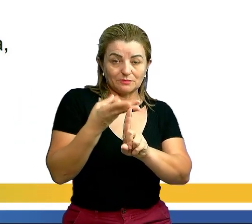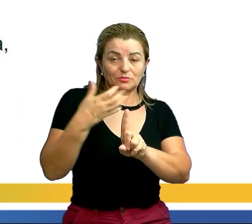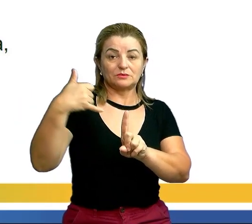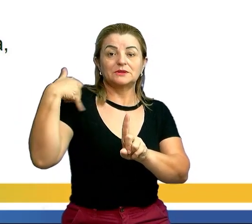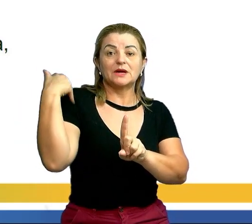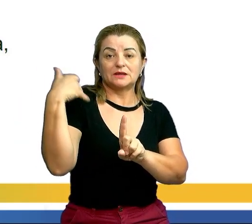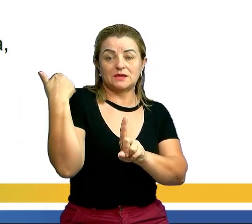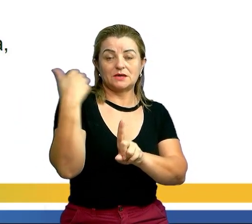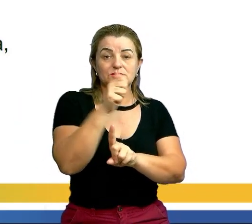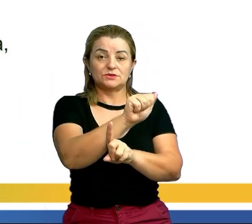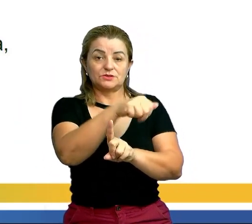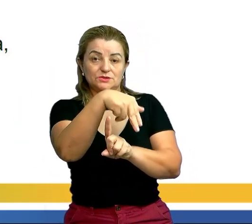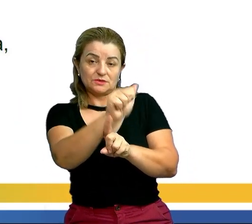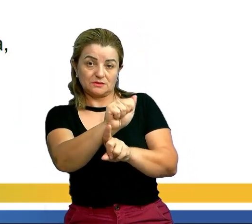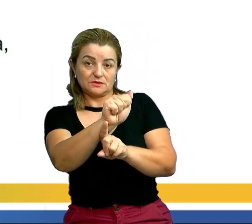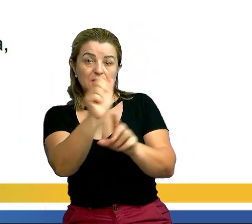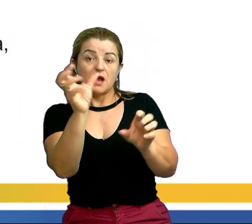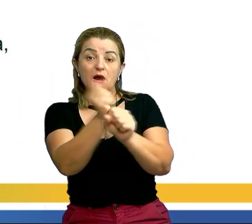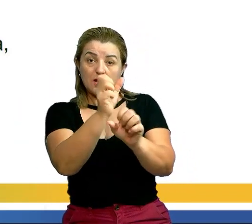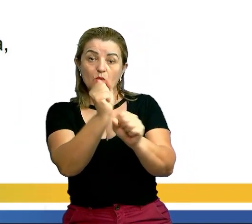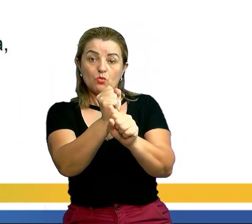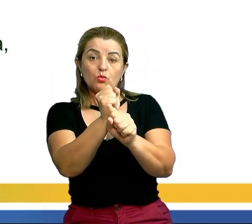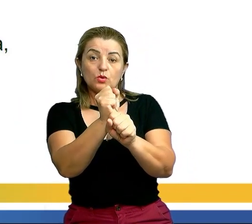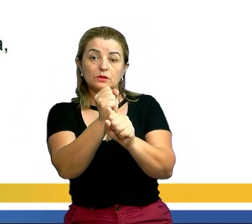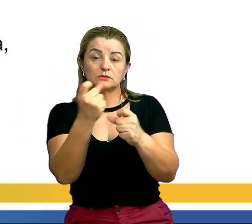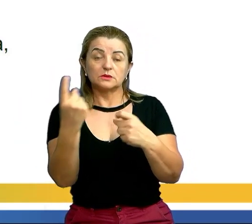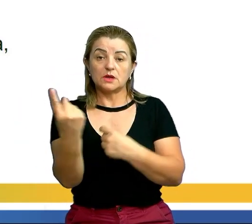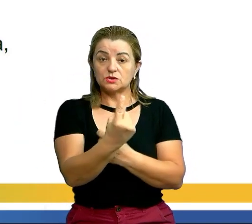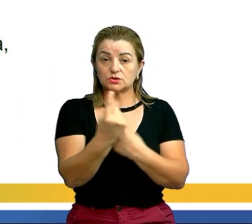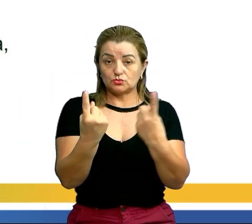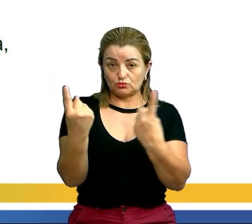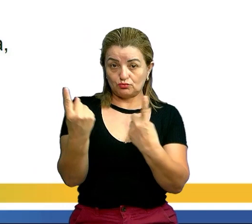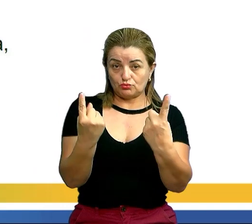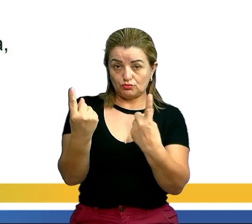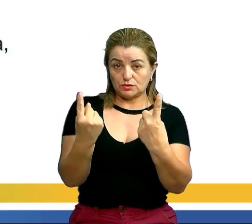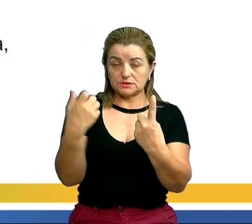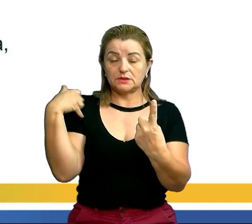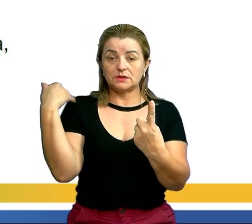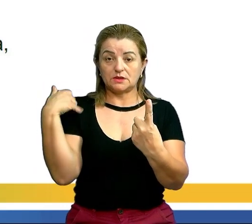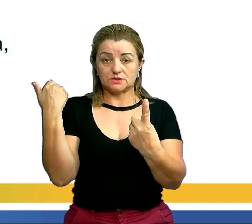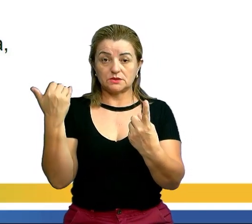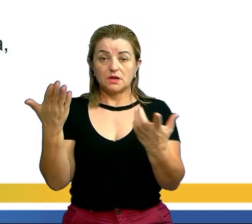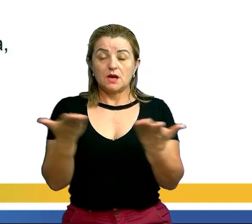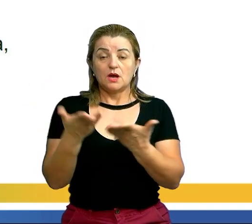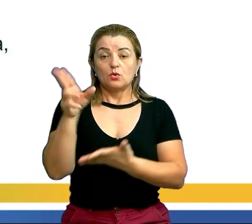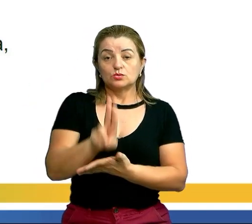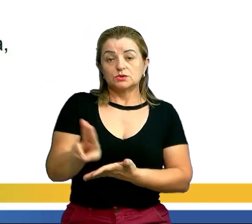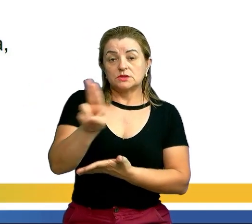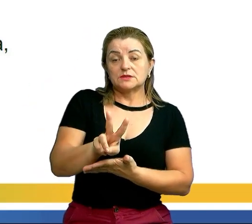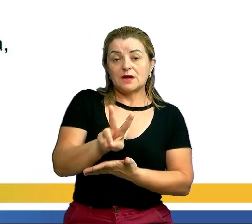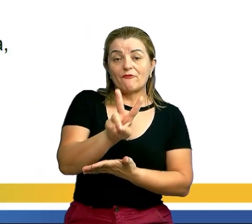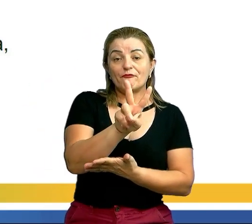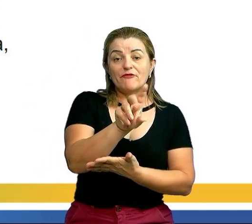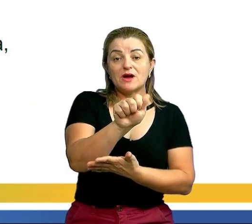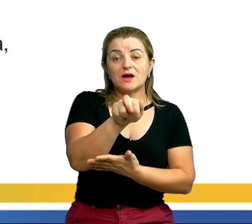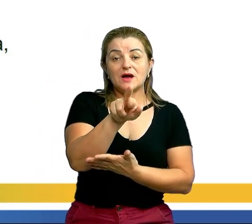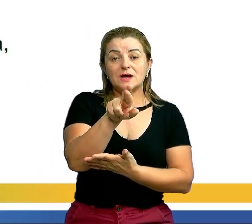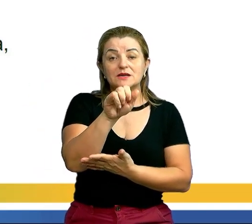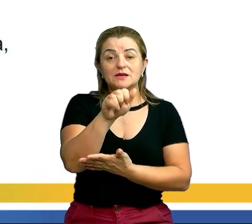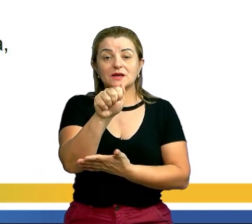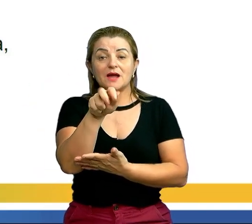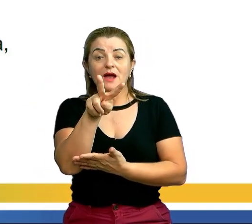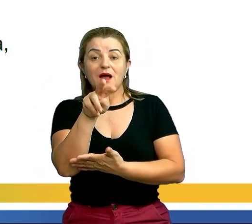Calcula a idade de cada das duas nesse momento. Para resolver esse tipo de problema, utiliza-se a variável. Ok?